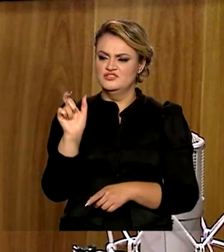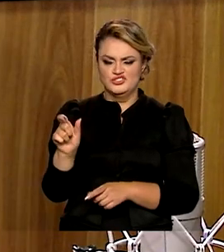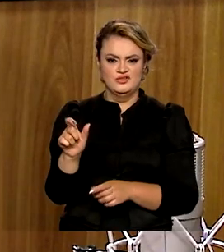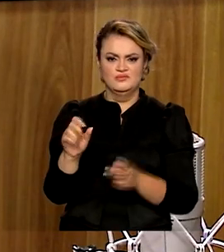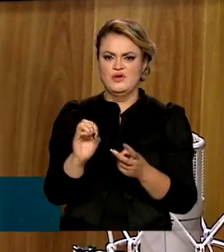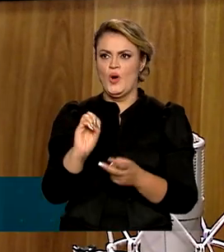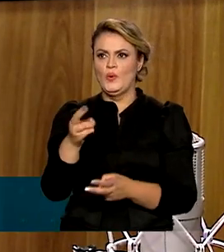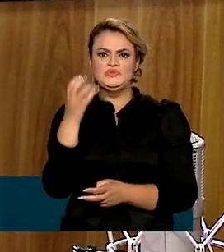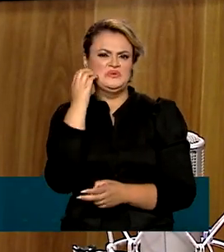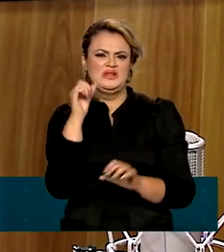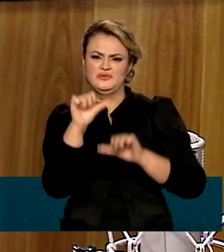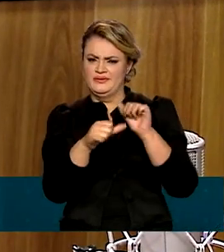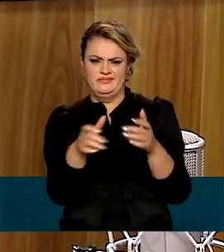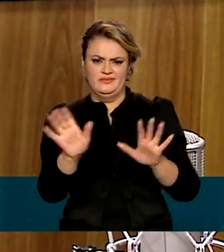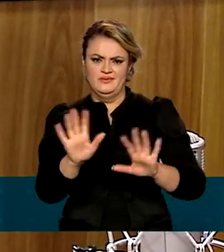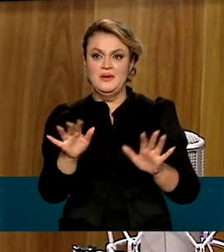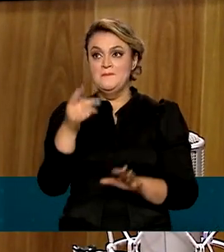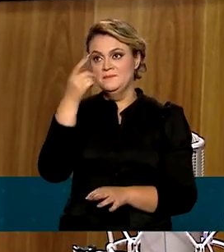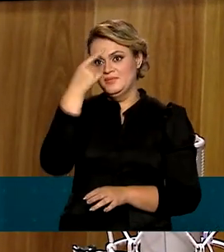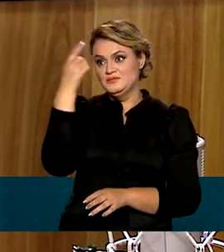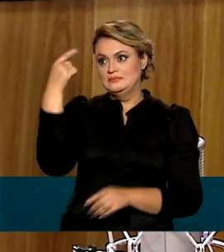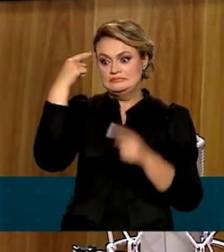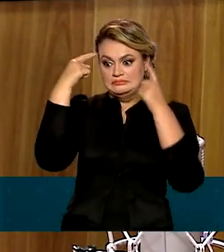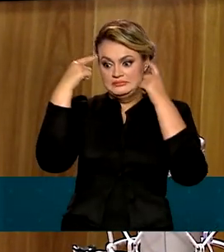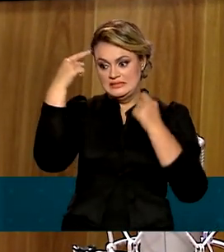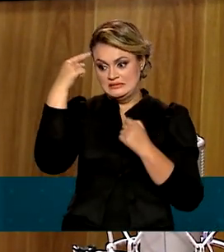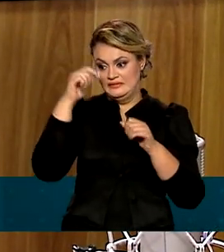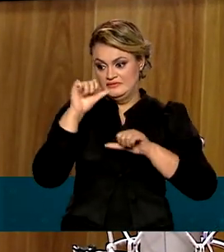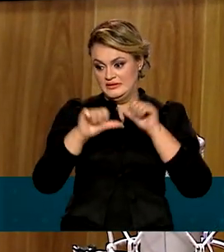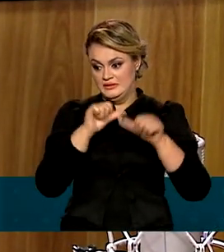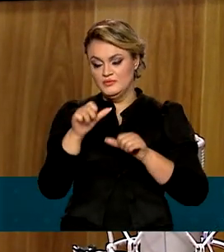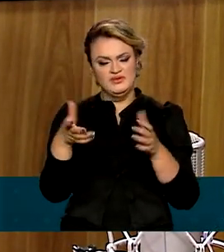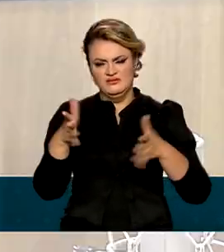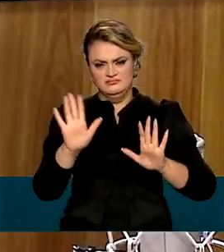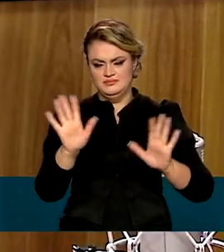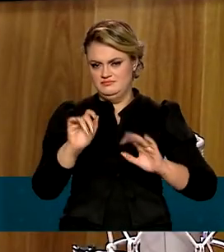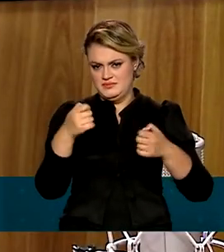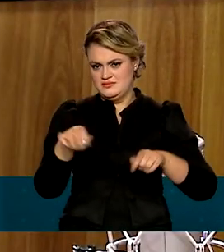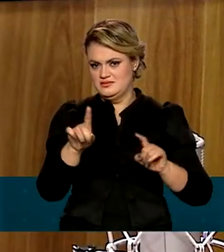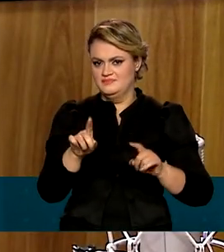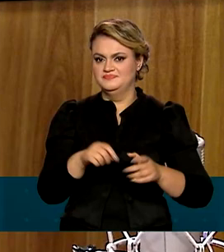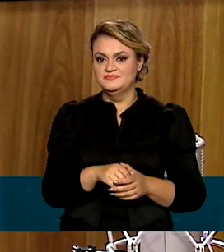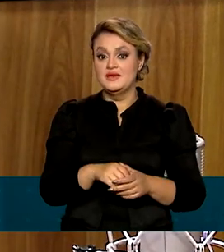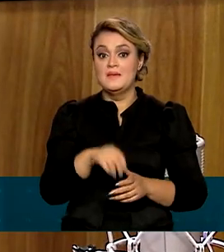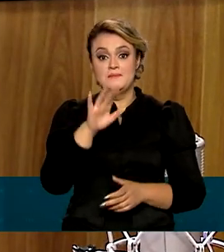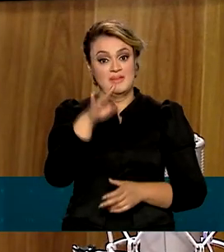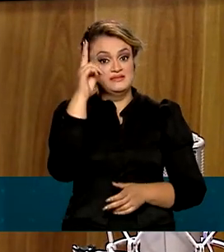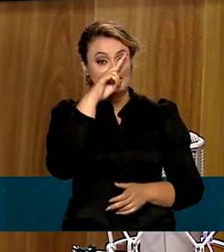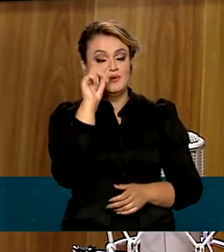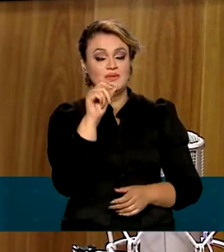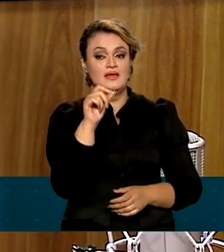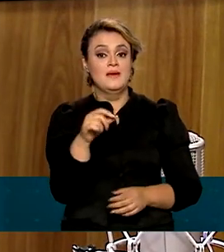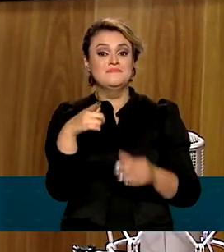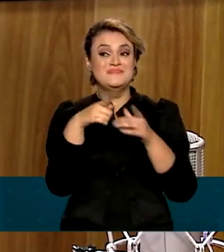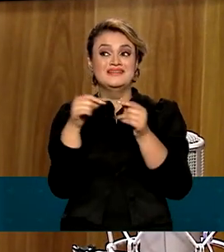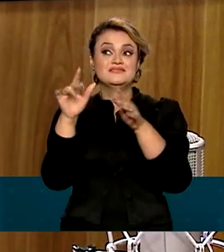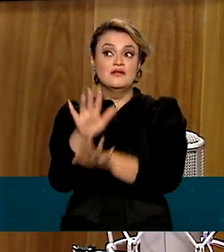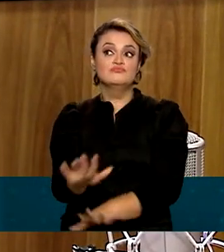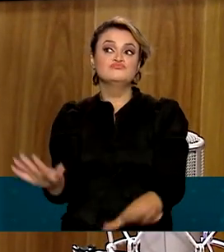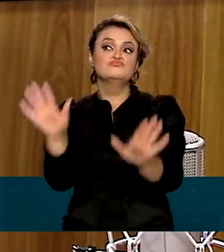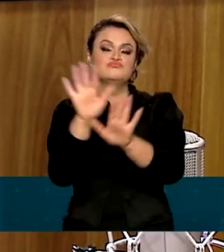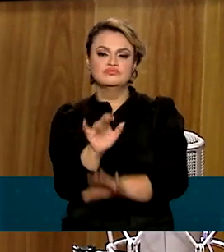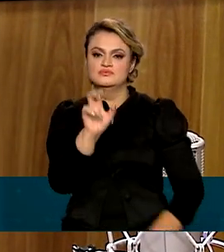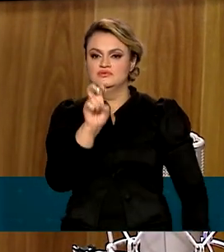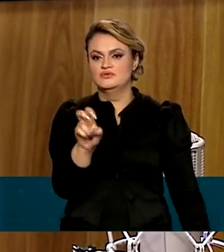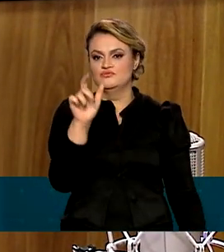nem da troca do chip, como algumas pessoas achavam que teria essa necessidade. Agora, é bom lembrar que não é Brasília inteira que